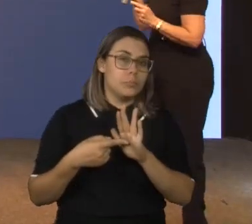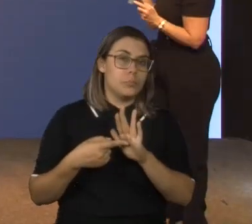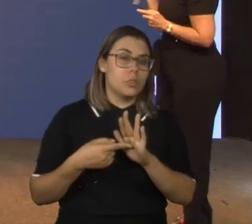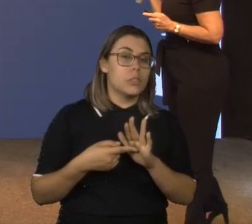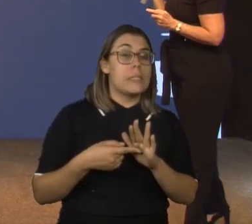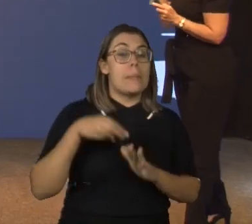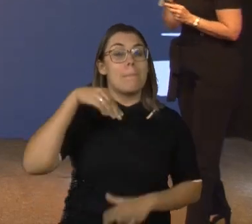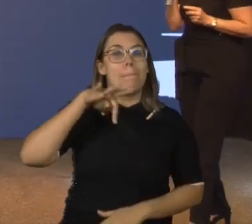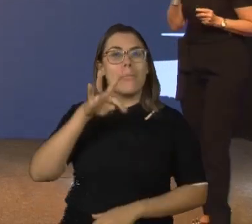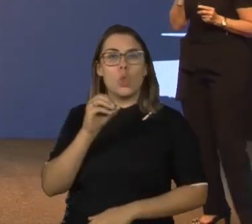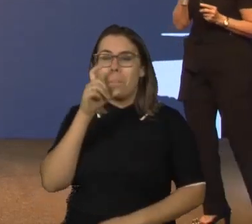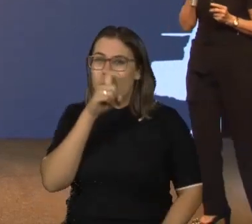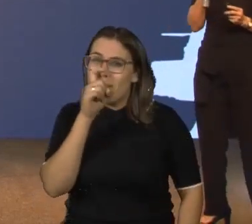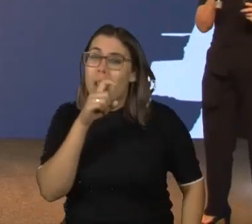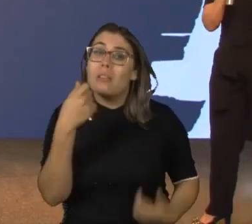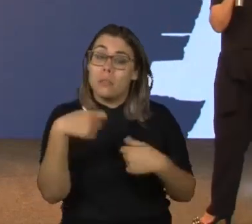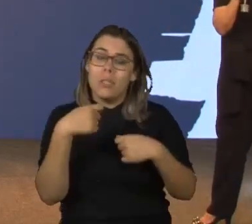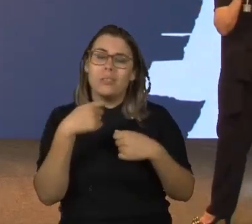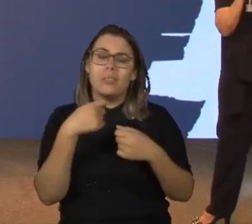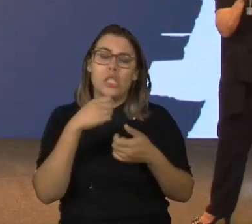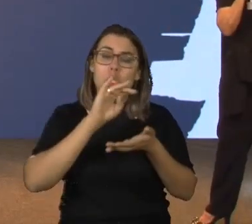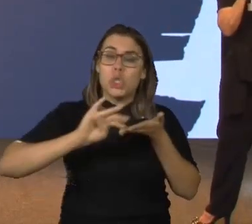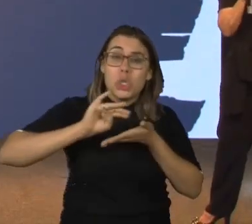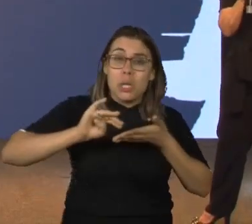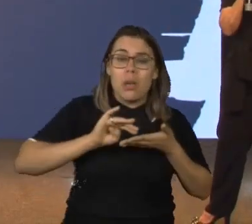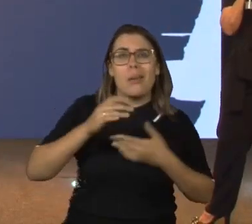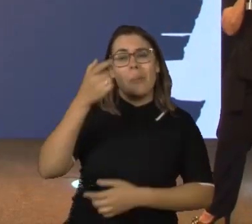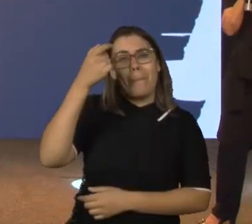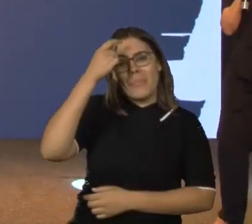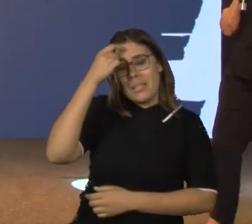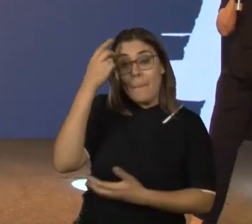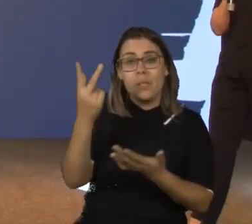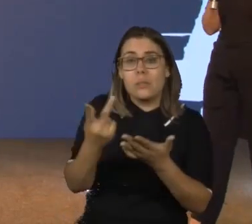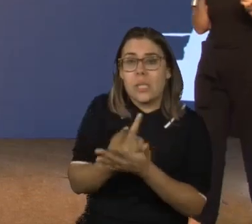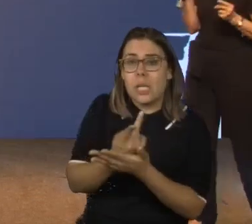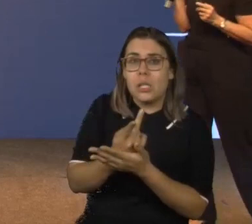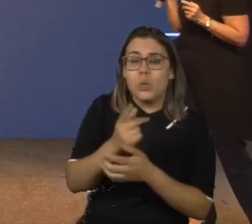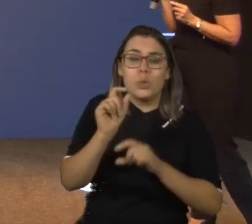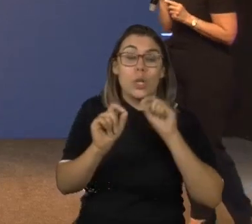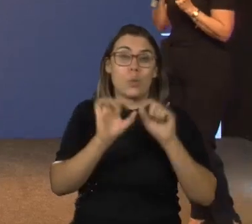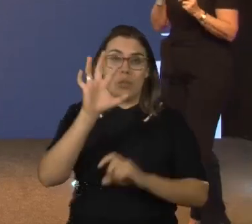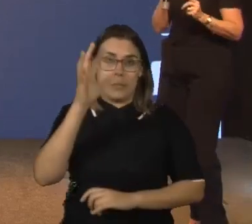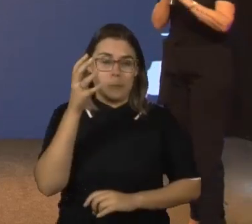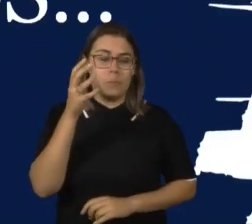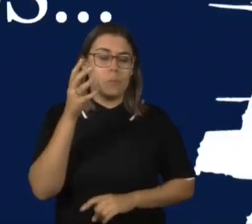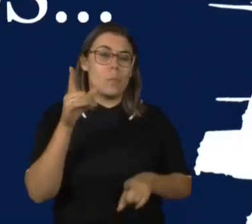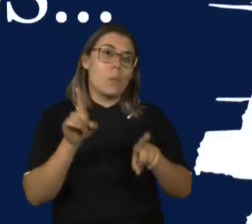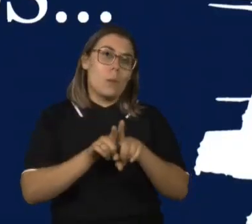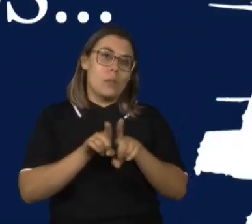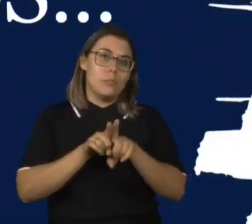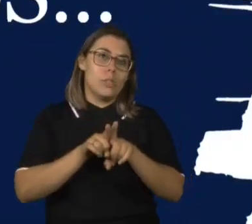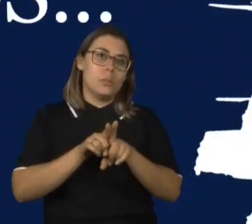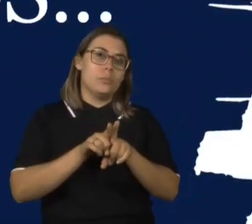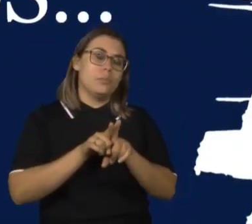mitos que precisam ser extintos. Mitos são pensamentos errados sobre um determinado fato. Extintos, que